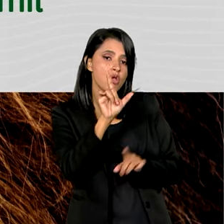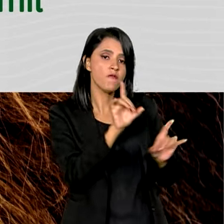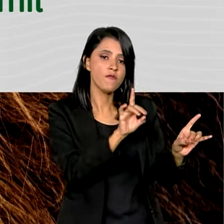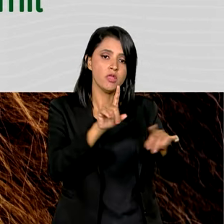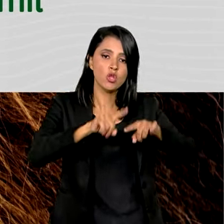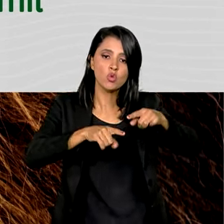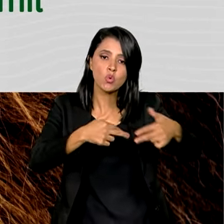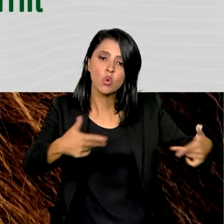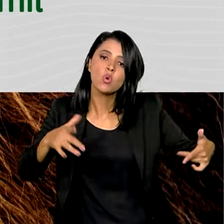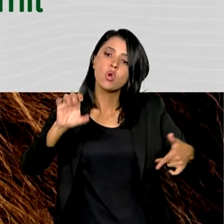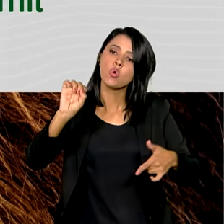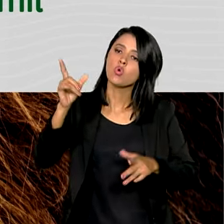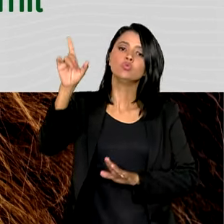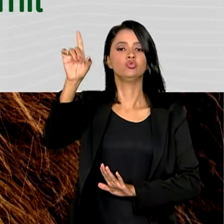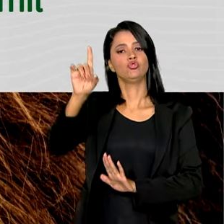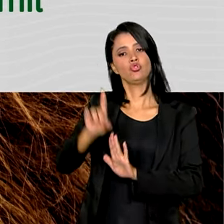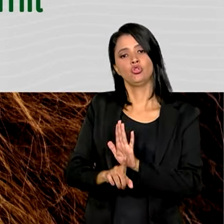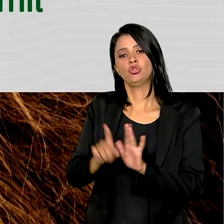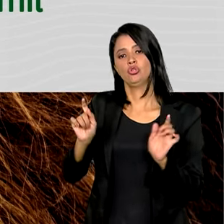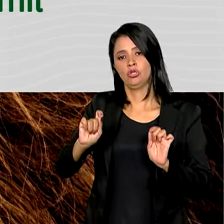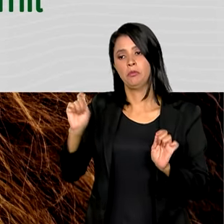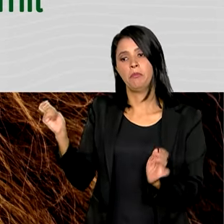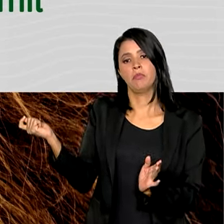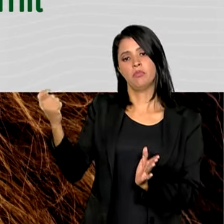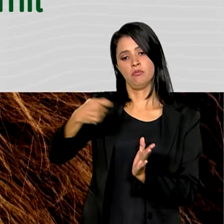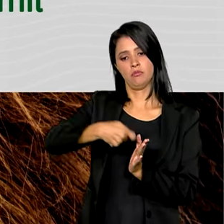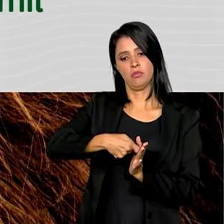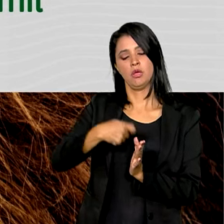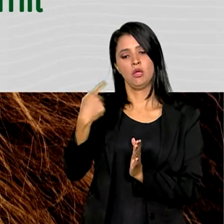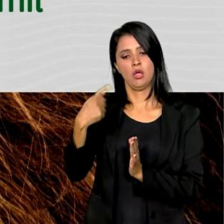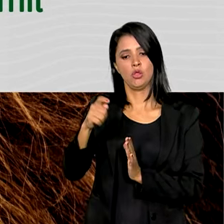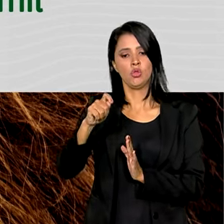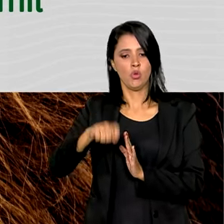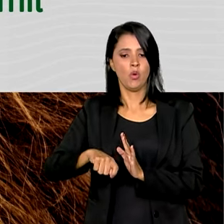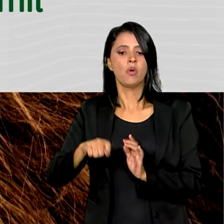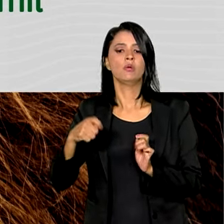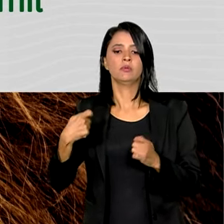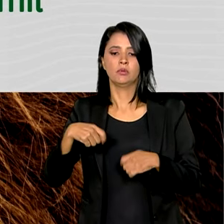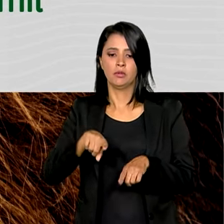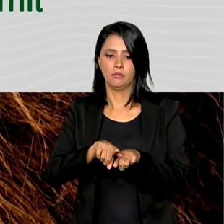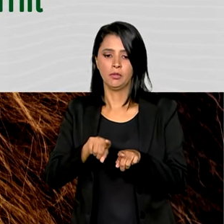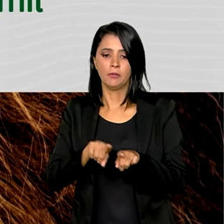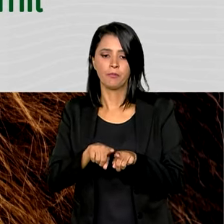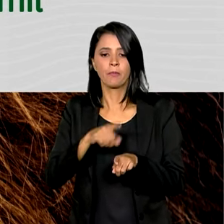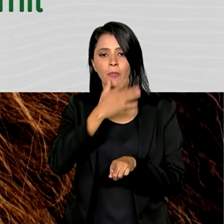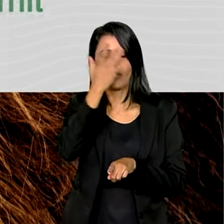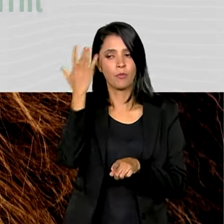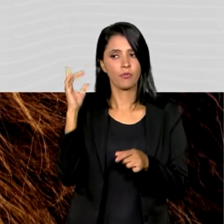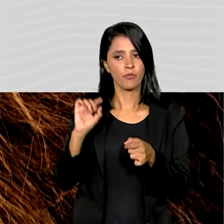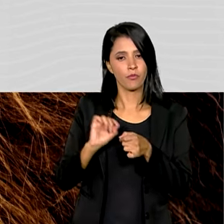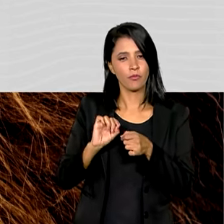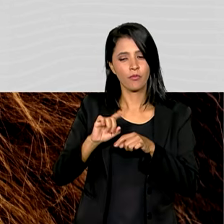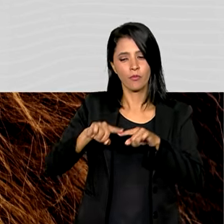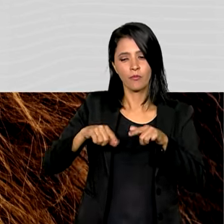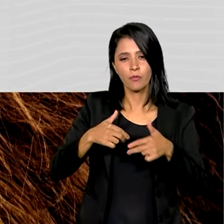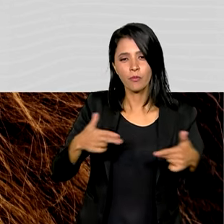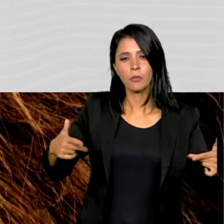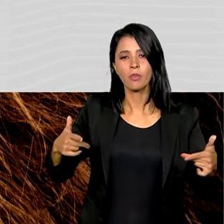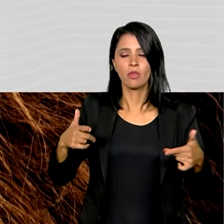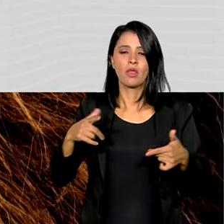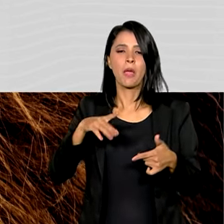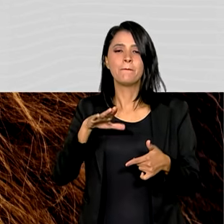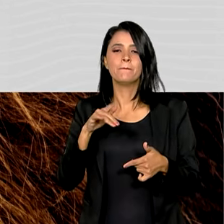bens ou direitos sujeitos a pagamento do imposto de renda. Quem realizou operações na